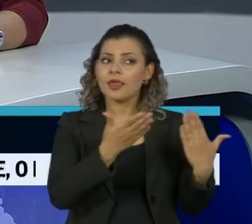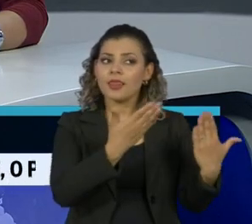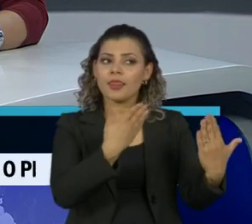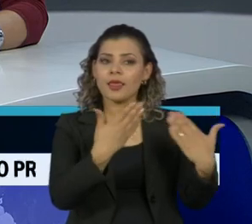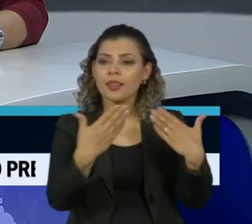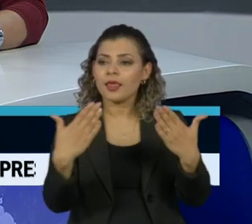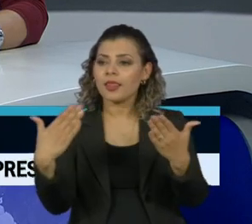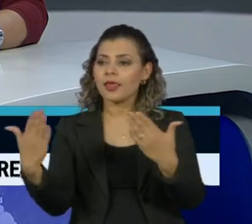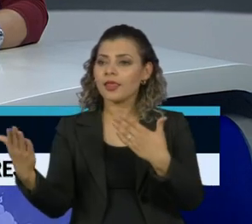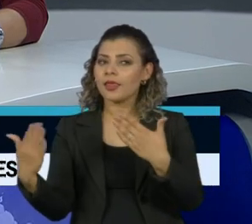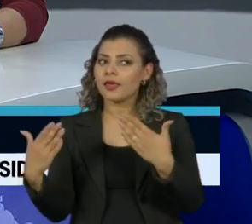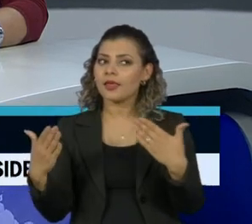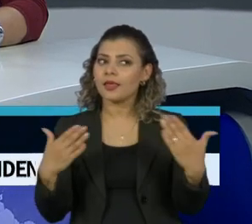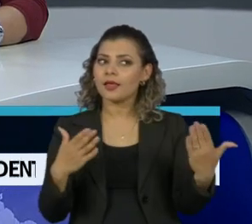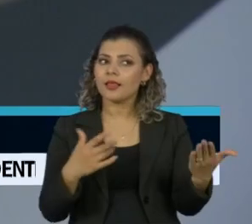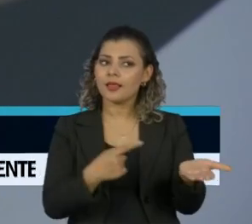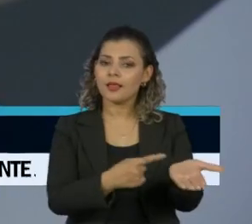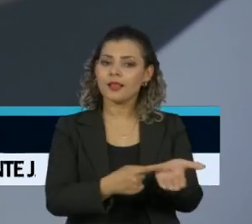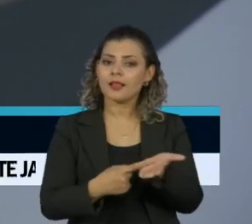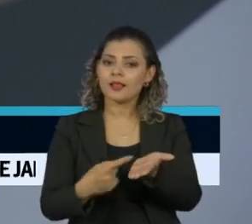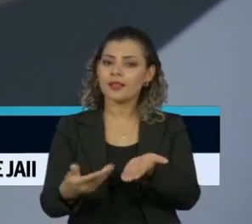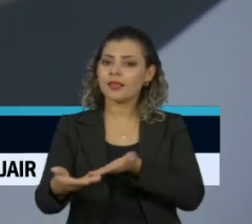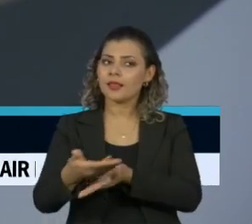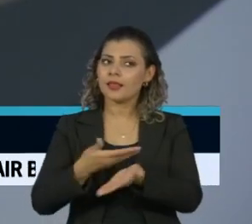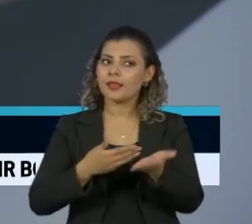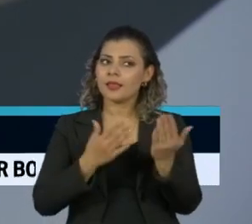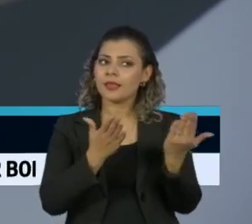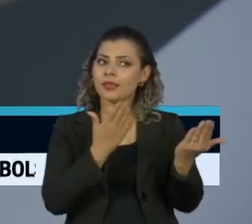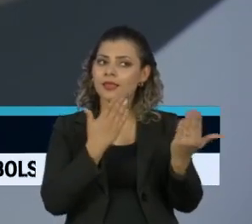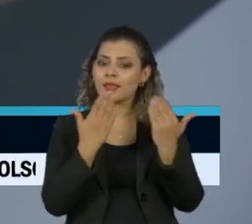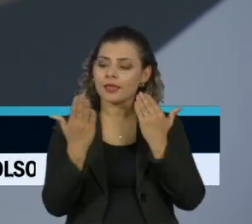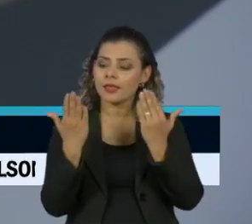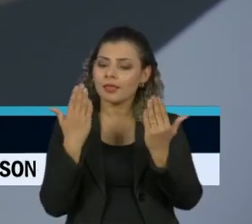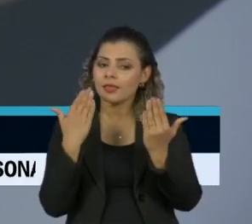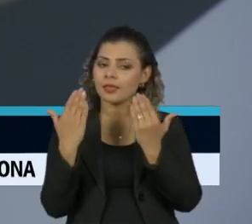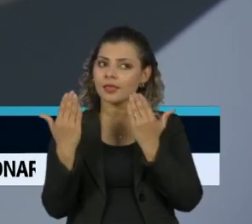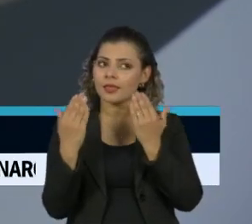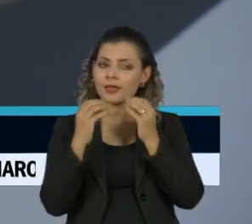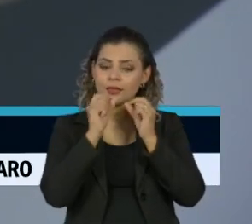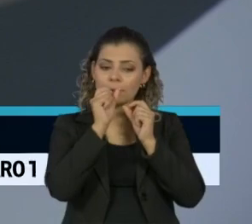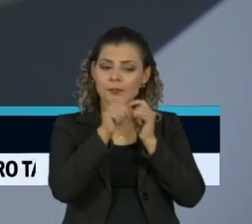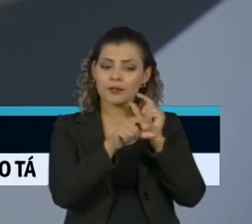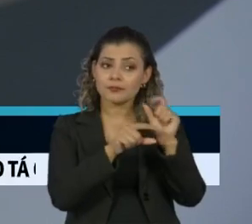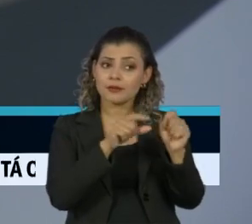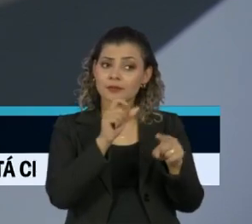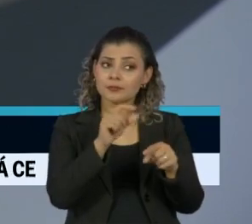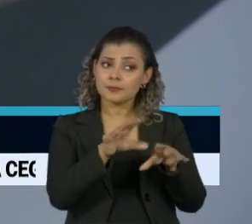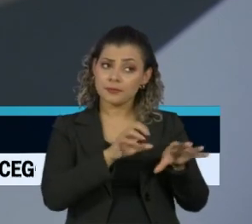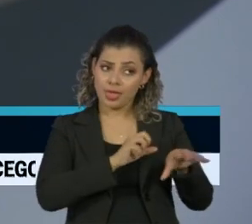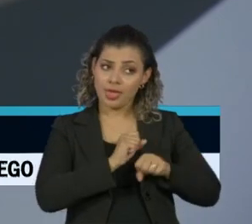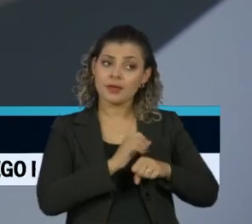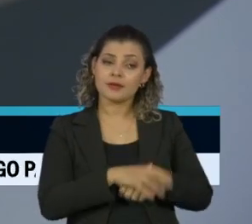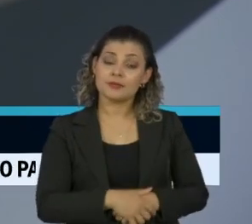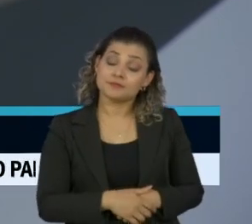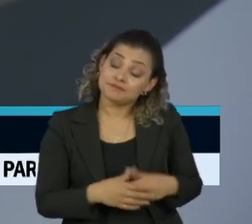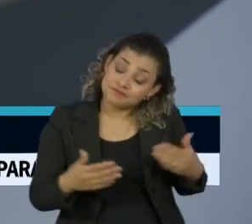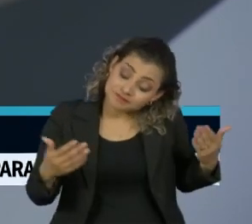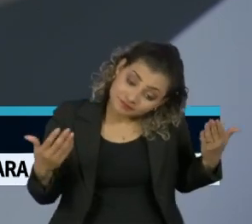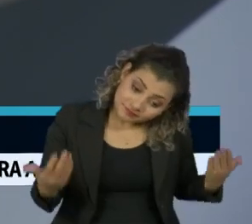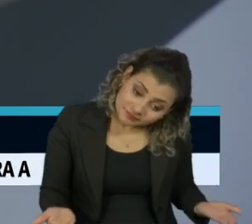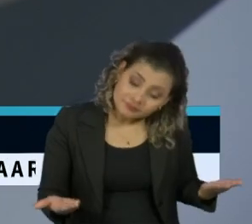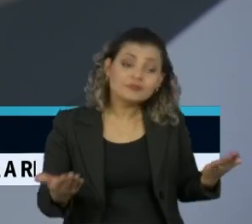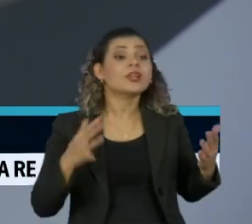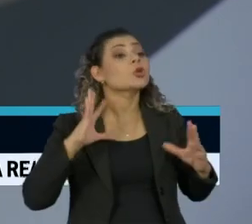-tete com chavo político. E o tete-a-tete, esse isolamento não acontece. Então, todos